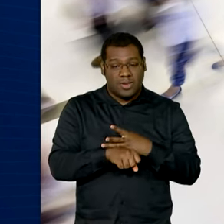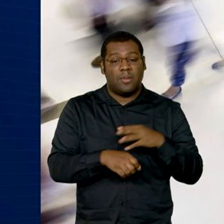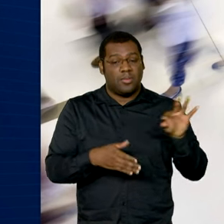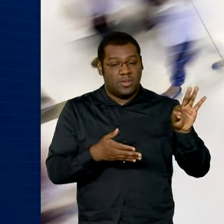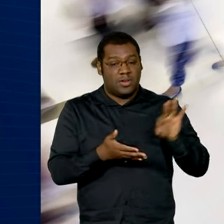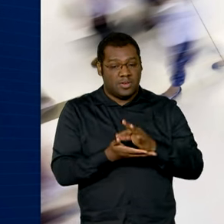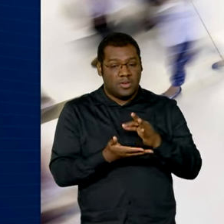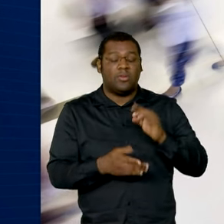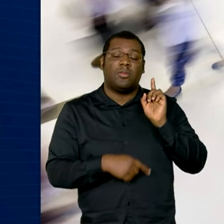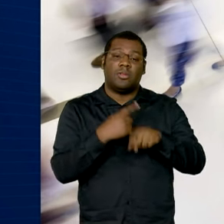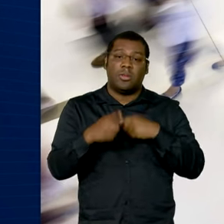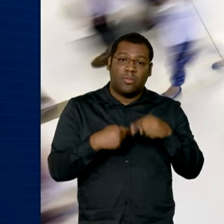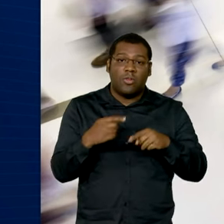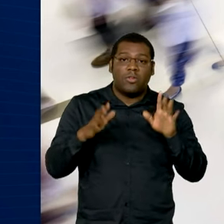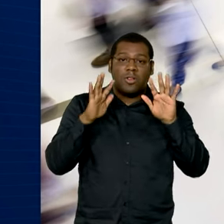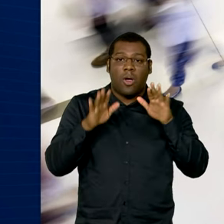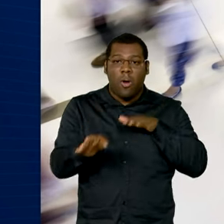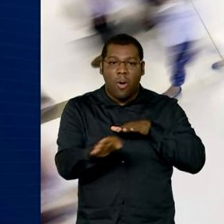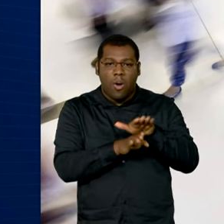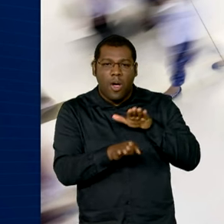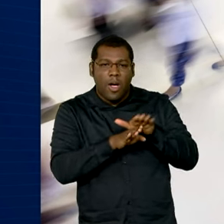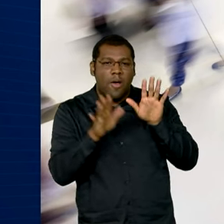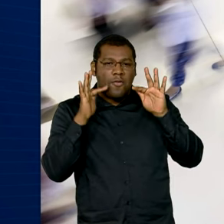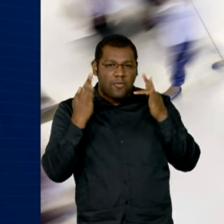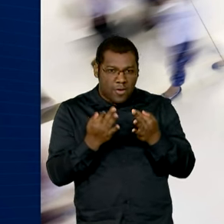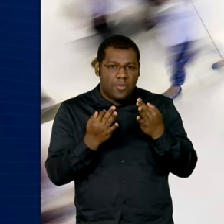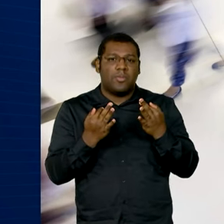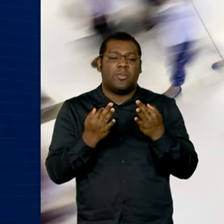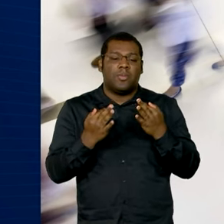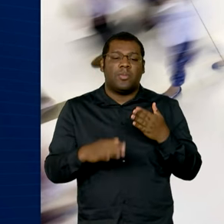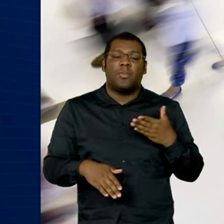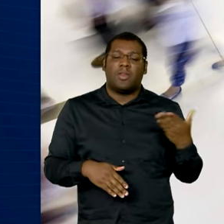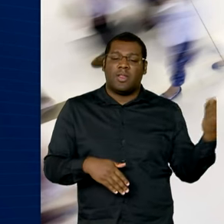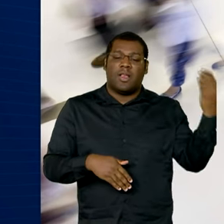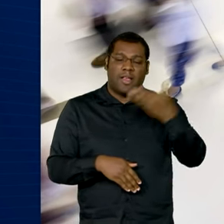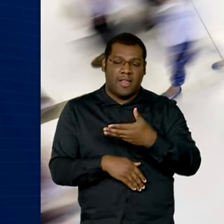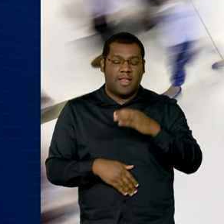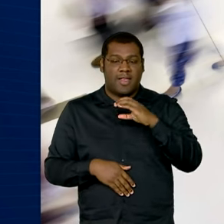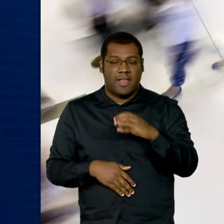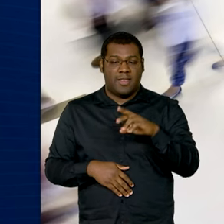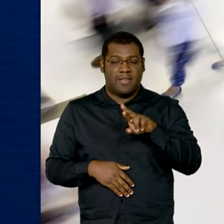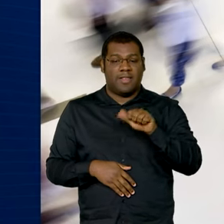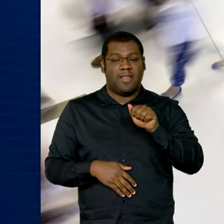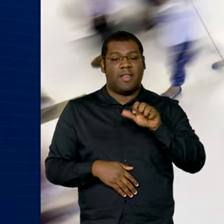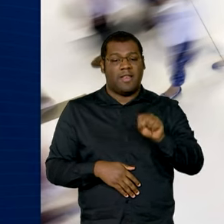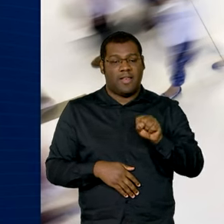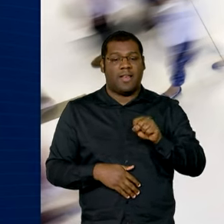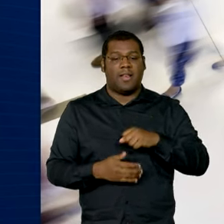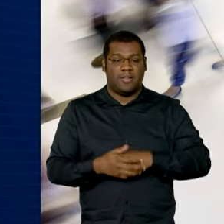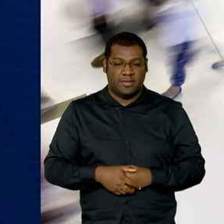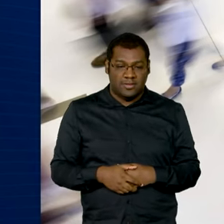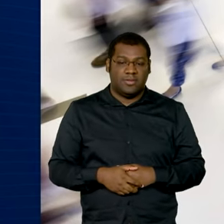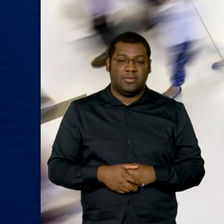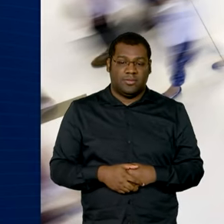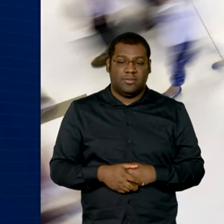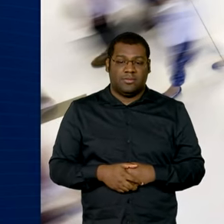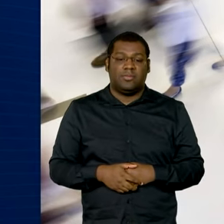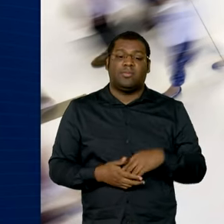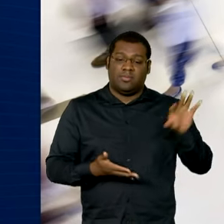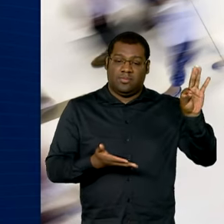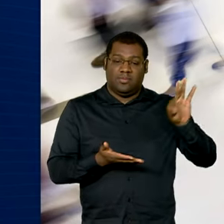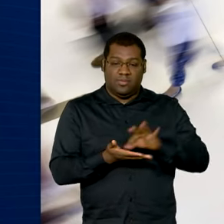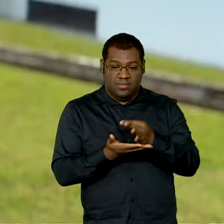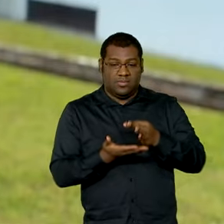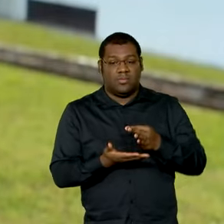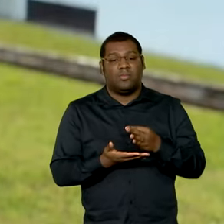as famílias serão orientadas a buscar o Centro de Referência e de Assistência Social para a confirmação dos dados e inscrição